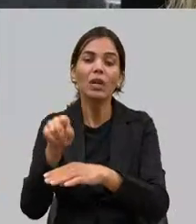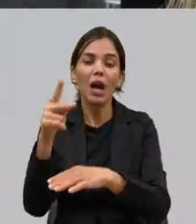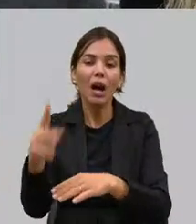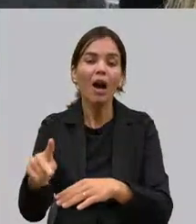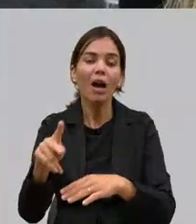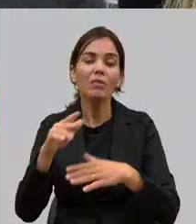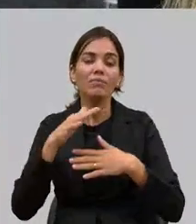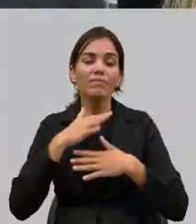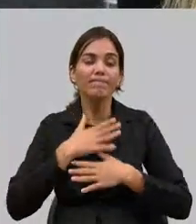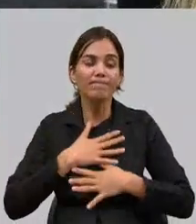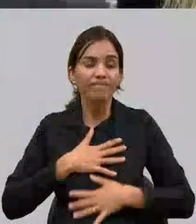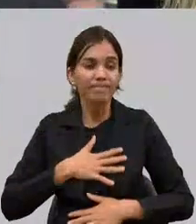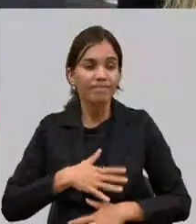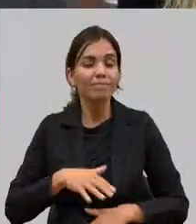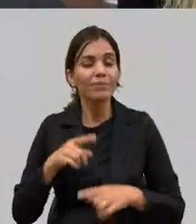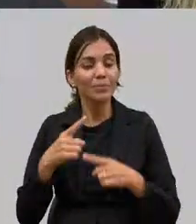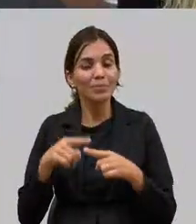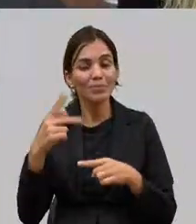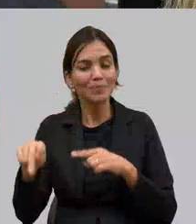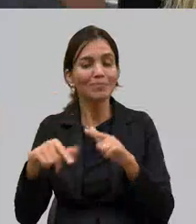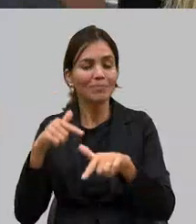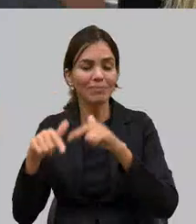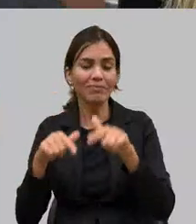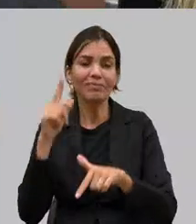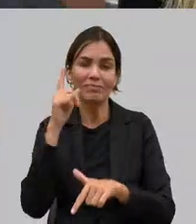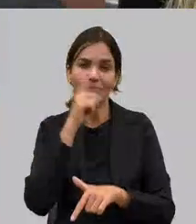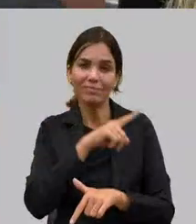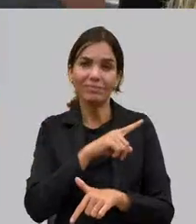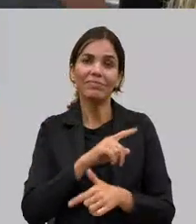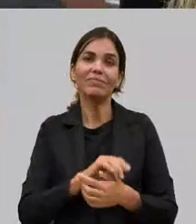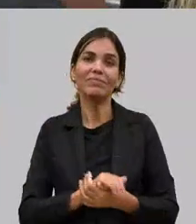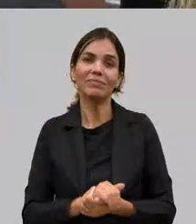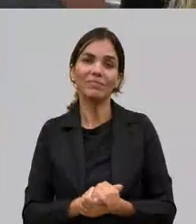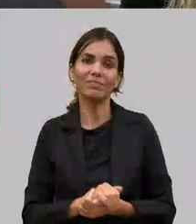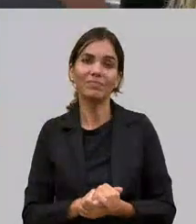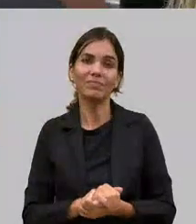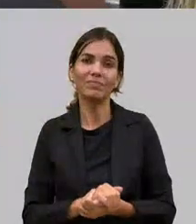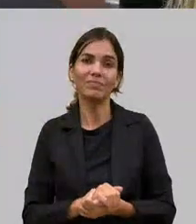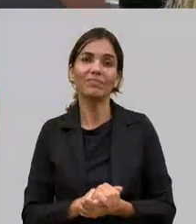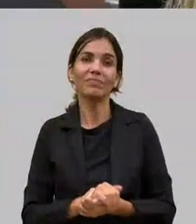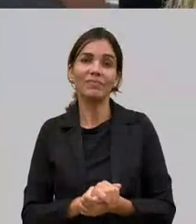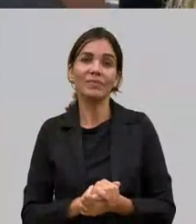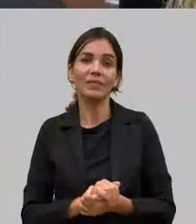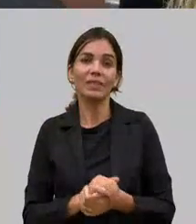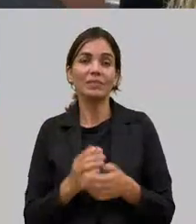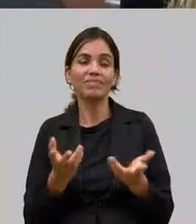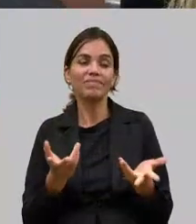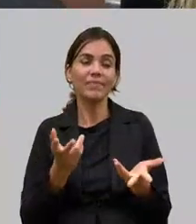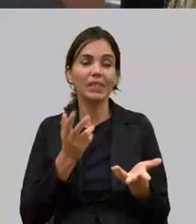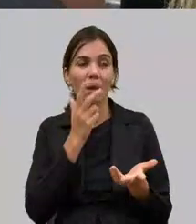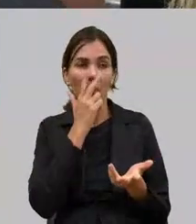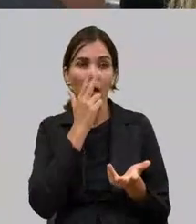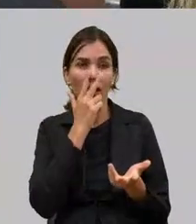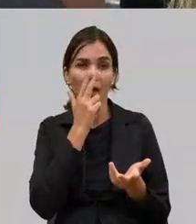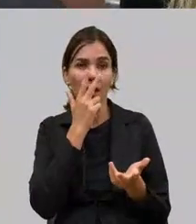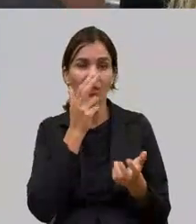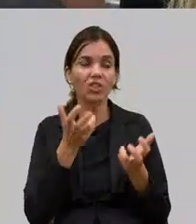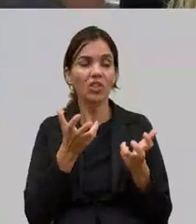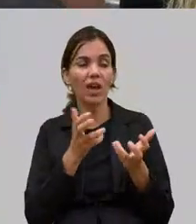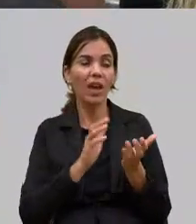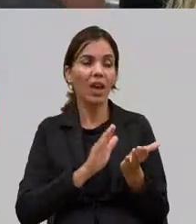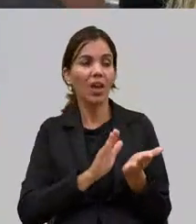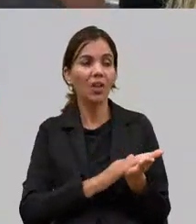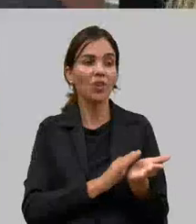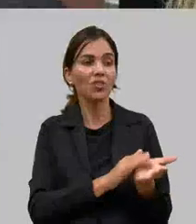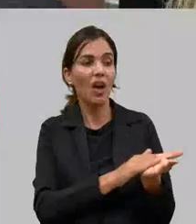atividade que é tão difícil e fica parecendo às vezes que a gente está querendo elogiar aqui